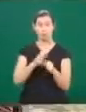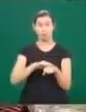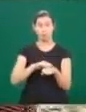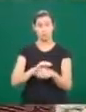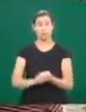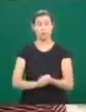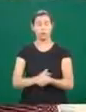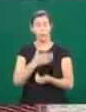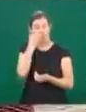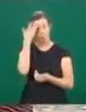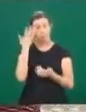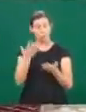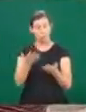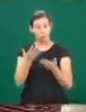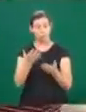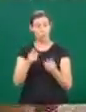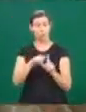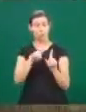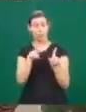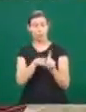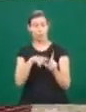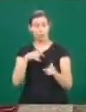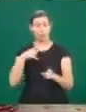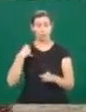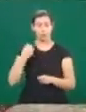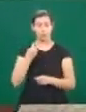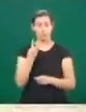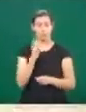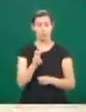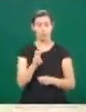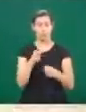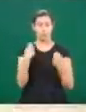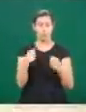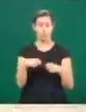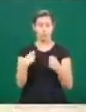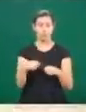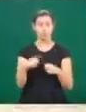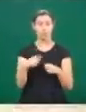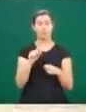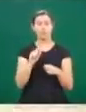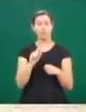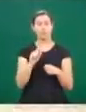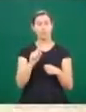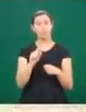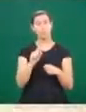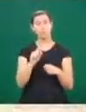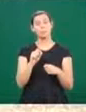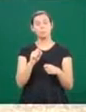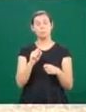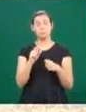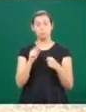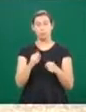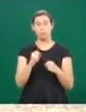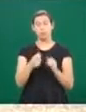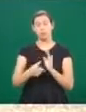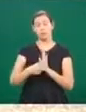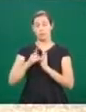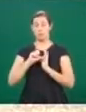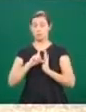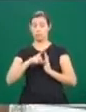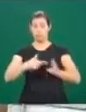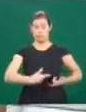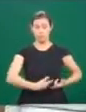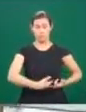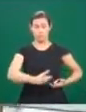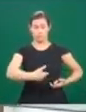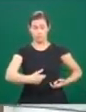de iniciar uma gestação depois dos 35, uma opção para não correr riscos é fazer o armazenamento de óvulos.